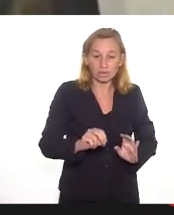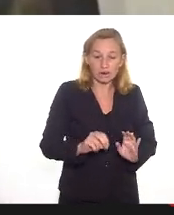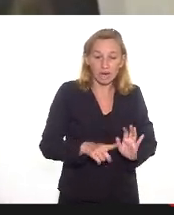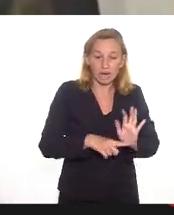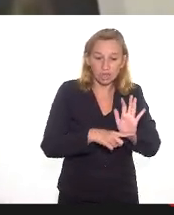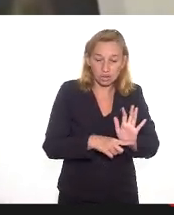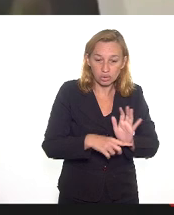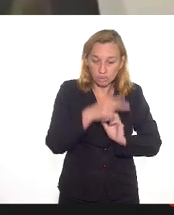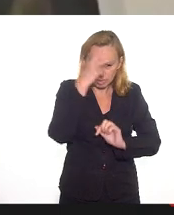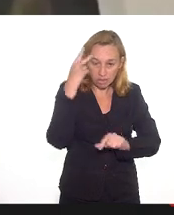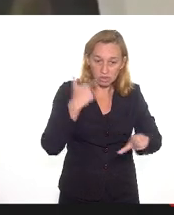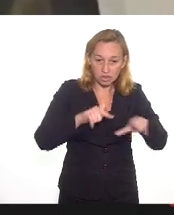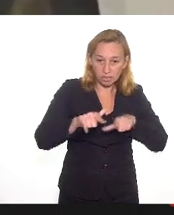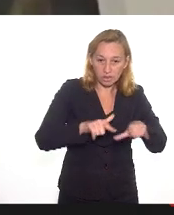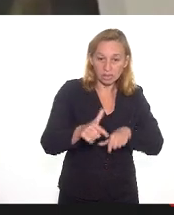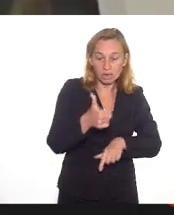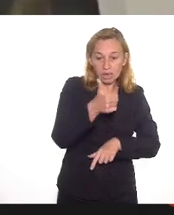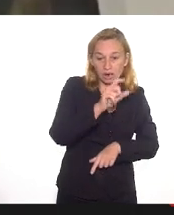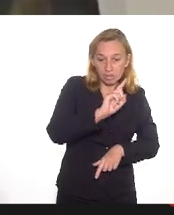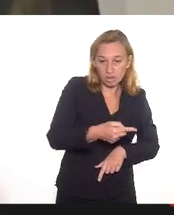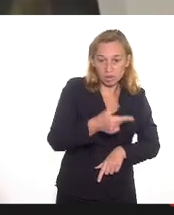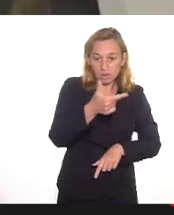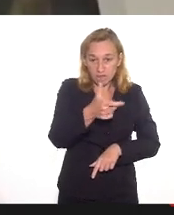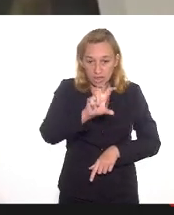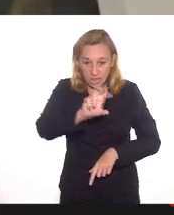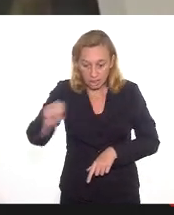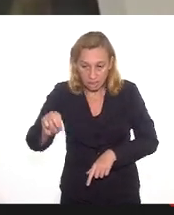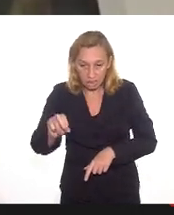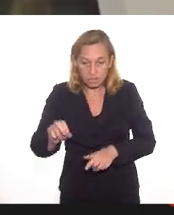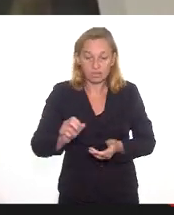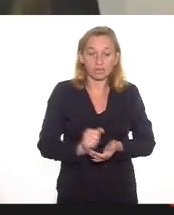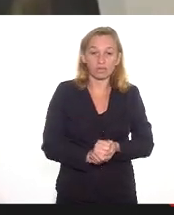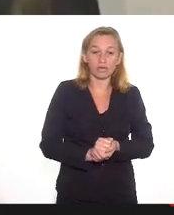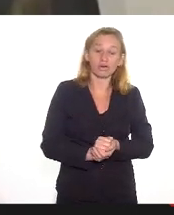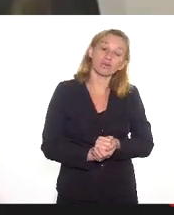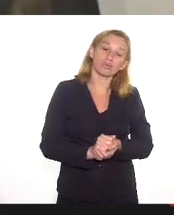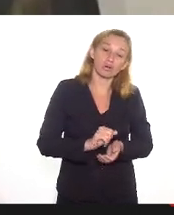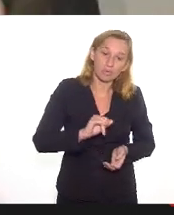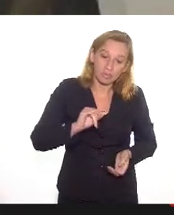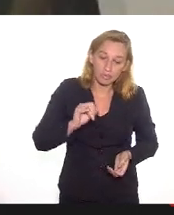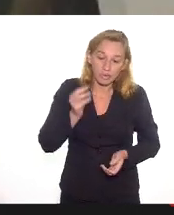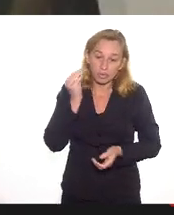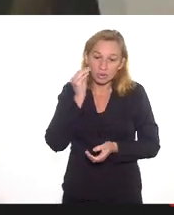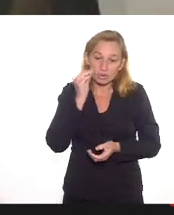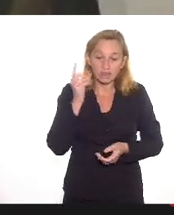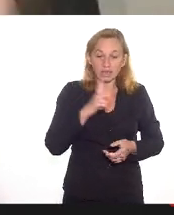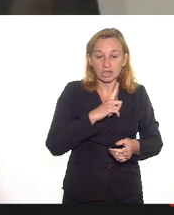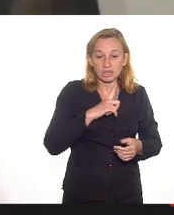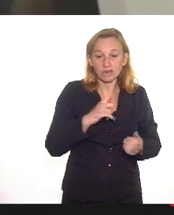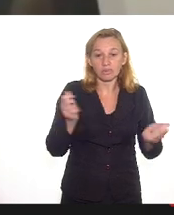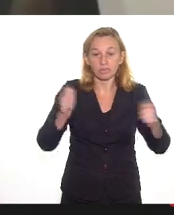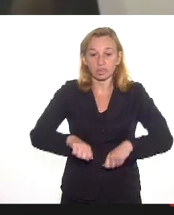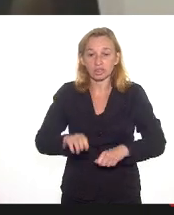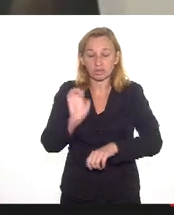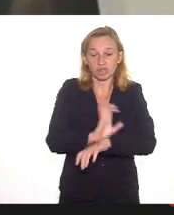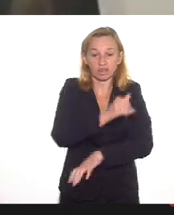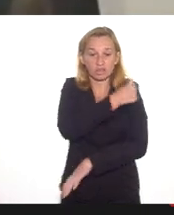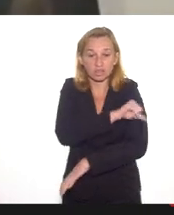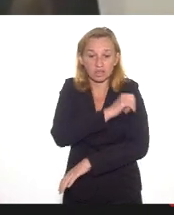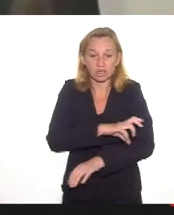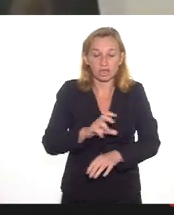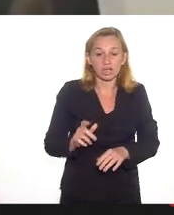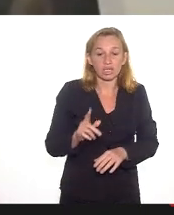2.500 reais. Foi uma oportunidade de vislumbrar a potência que temos no estado do Rio de Janeiro. Agentes